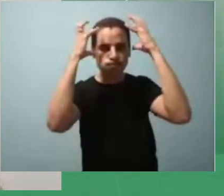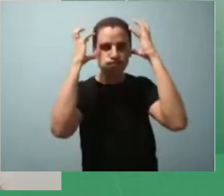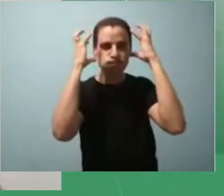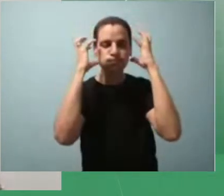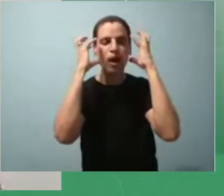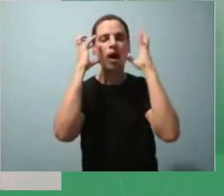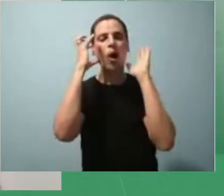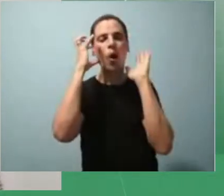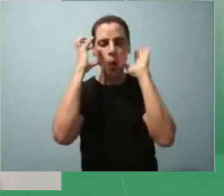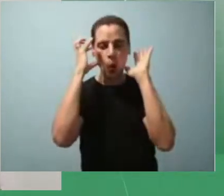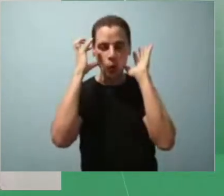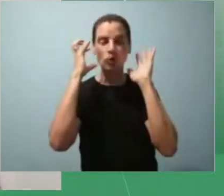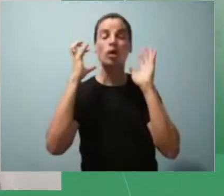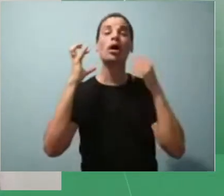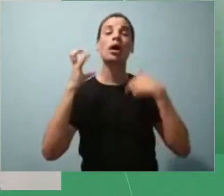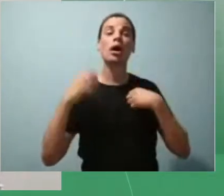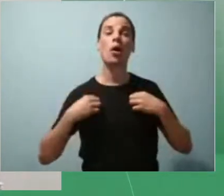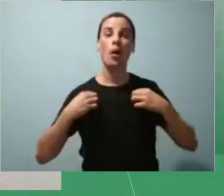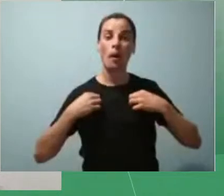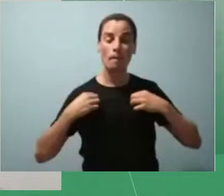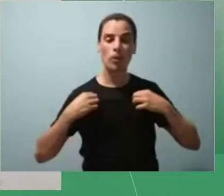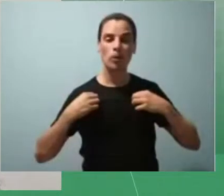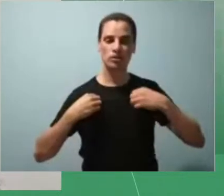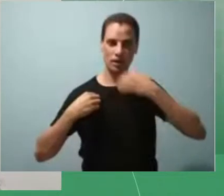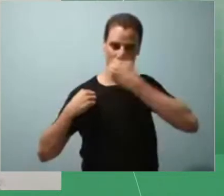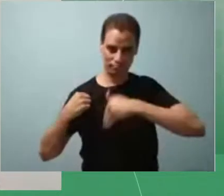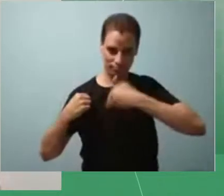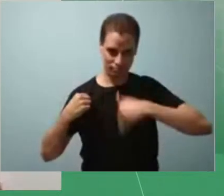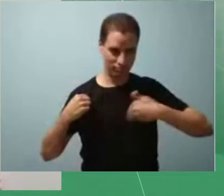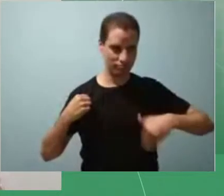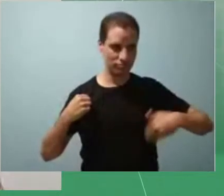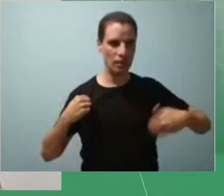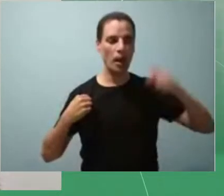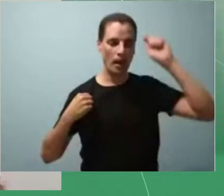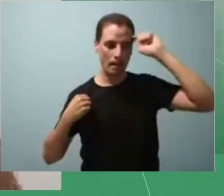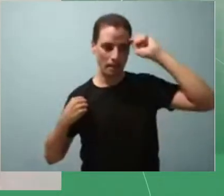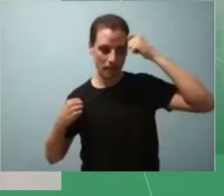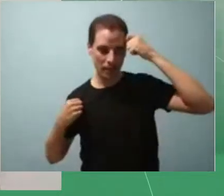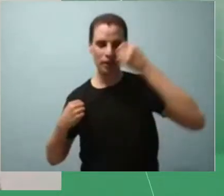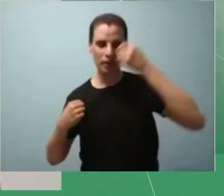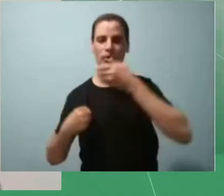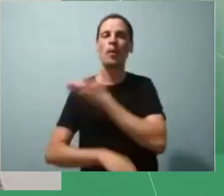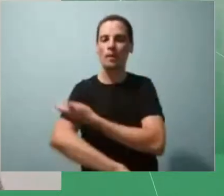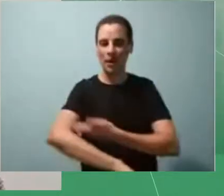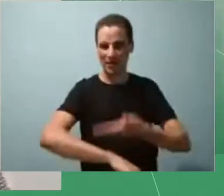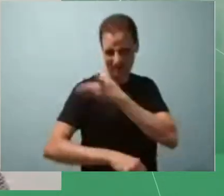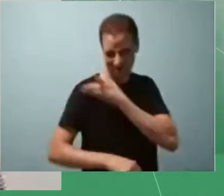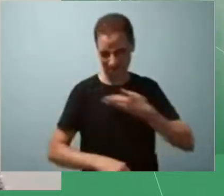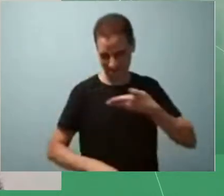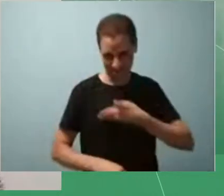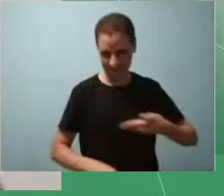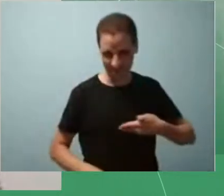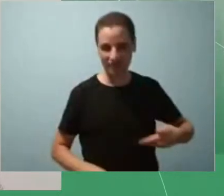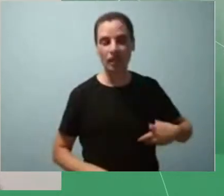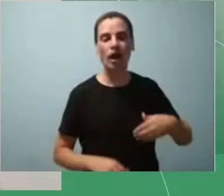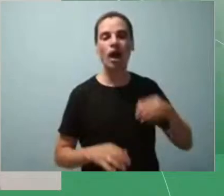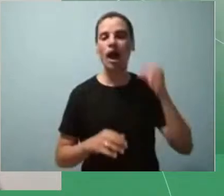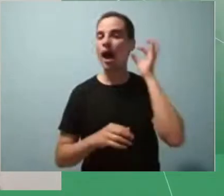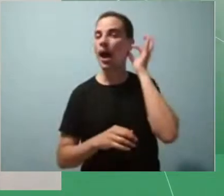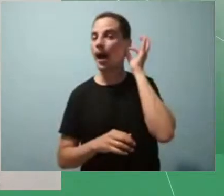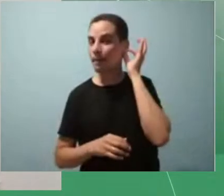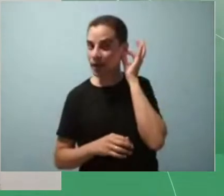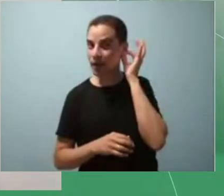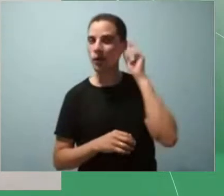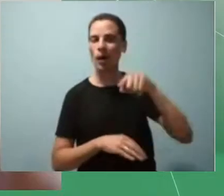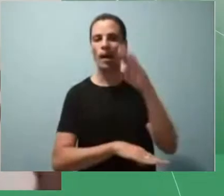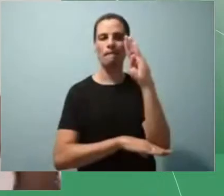usando uma blusa listrada de preto e branco é um brinco de madeira grande